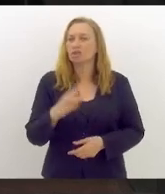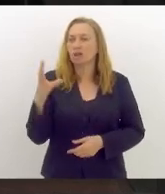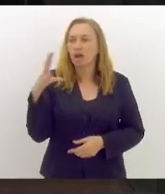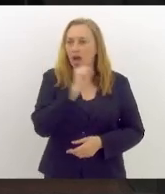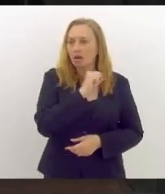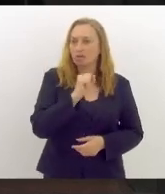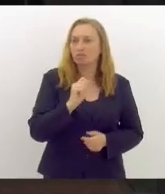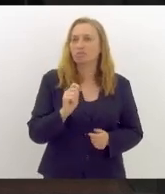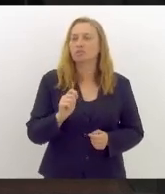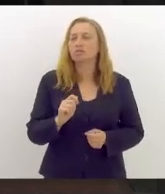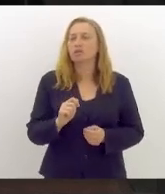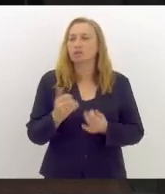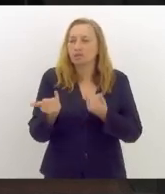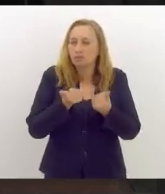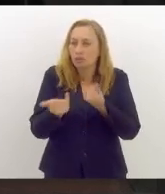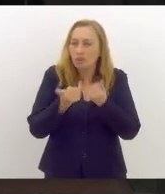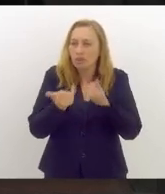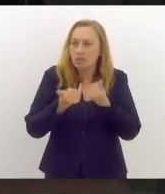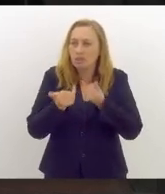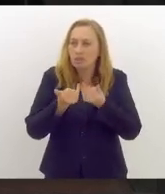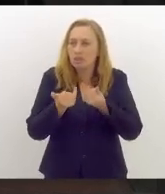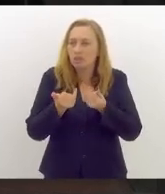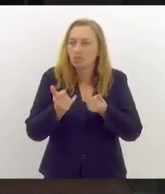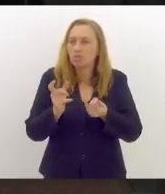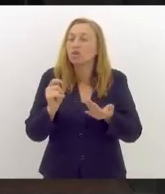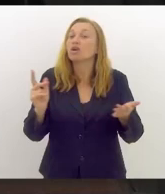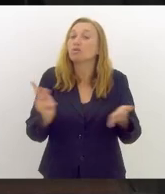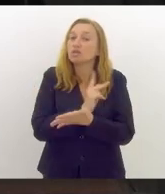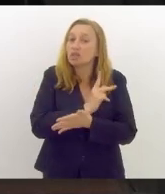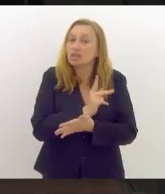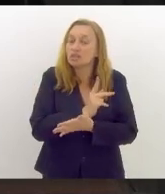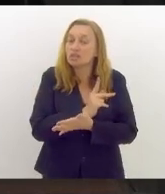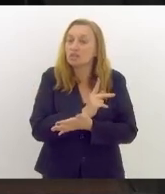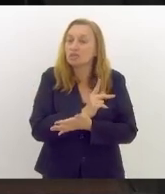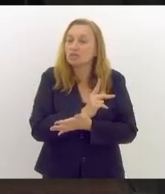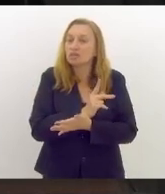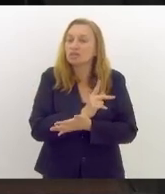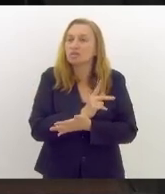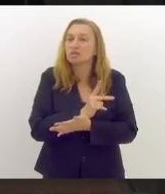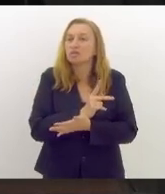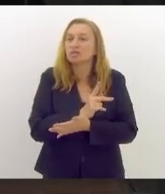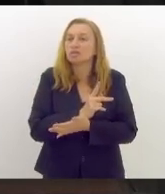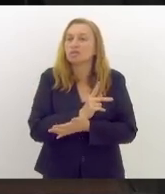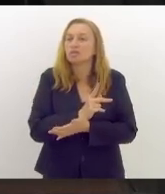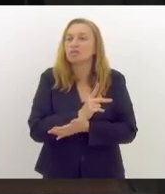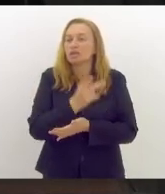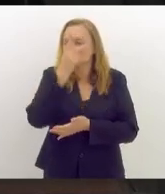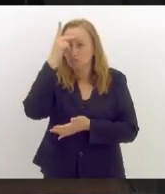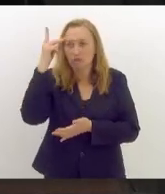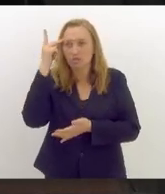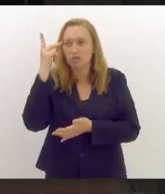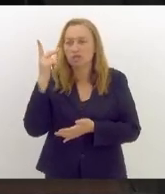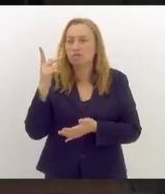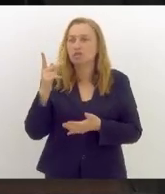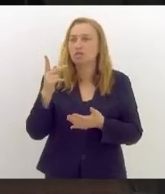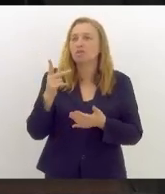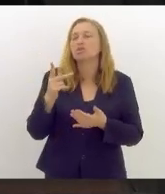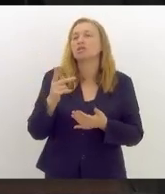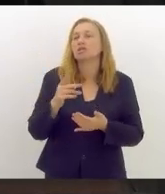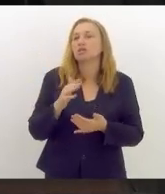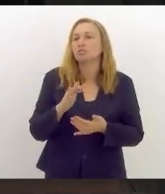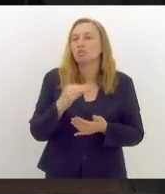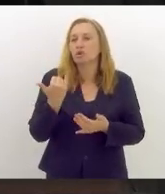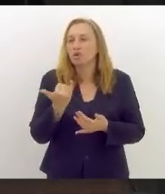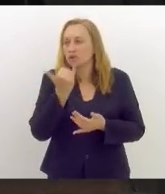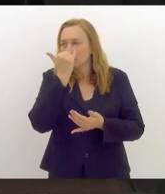breve possível a apuração sobre o móvel dessa operação e as vítimas que foram afetadas por esta operação de